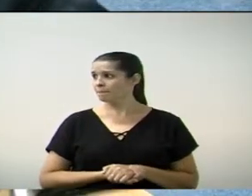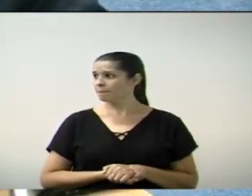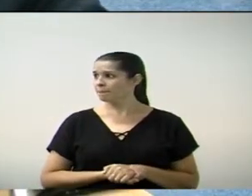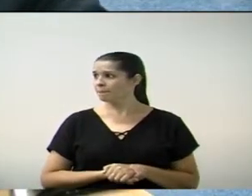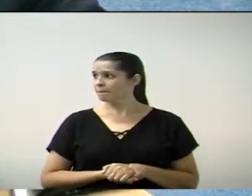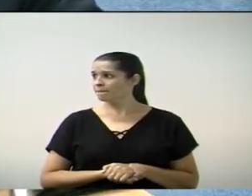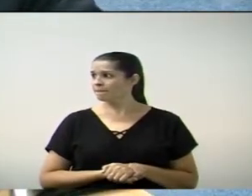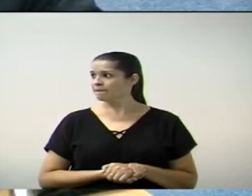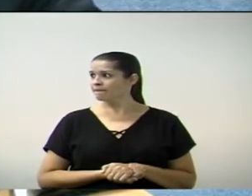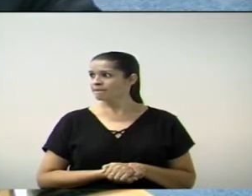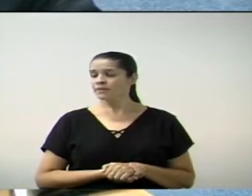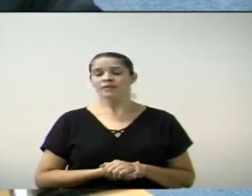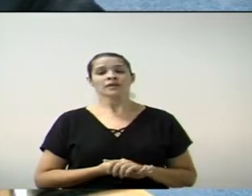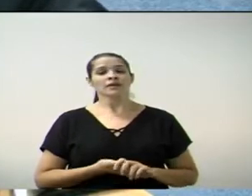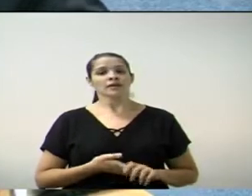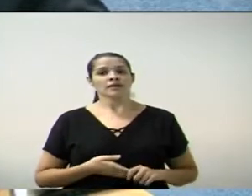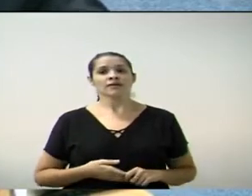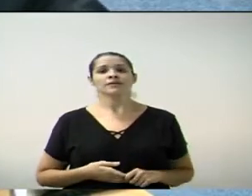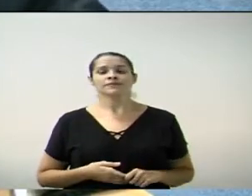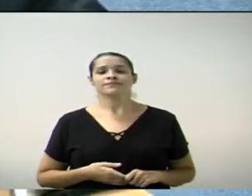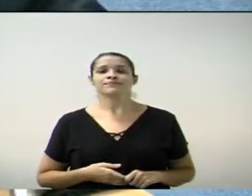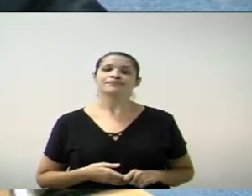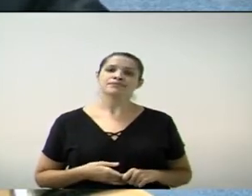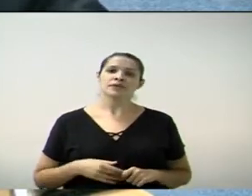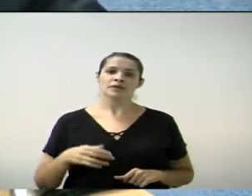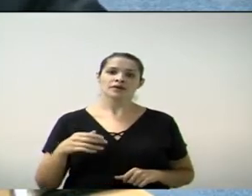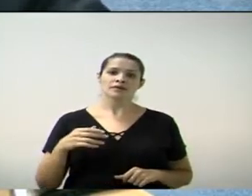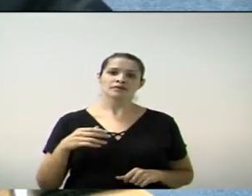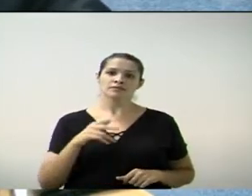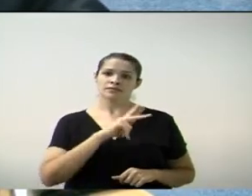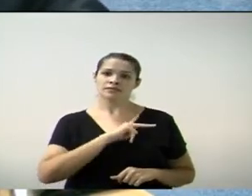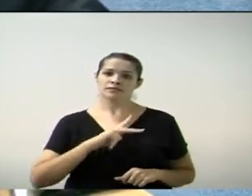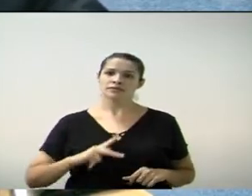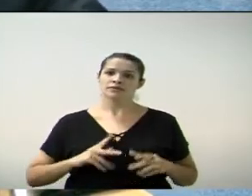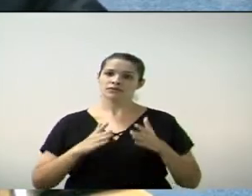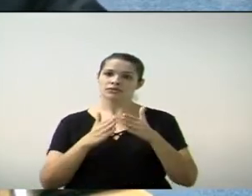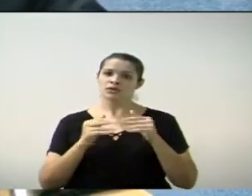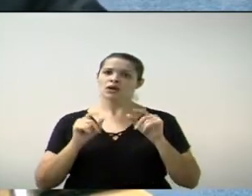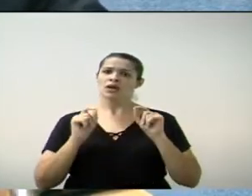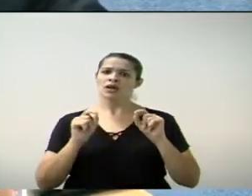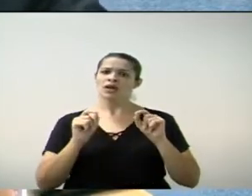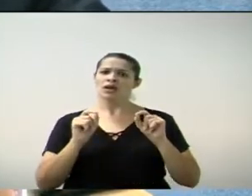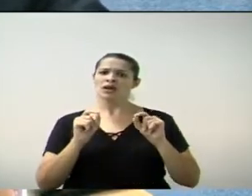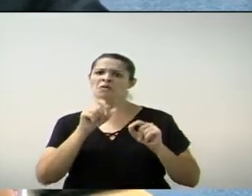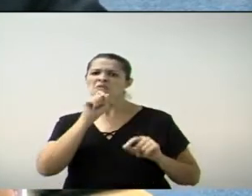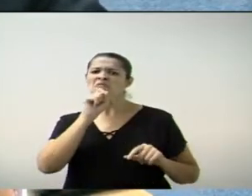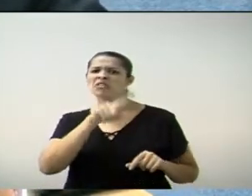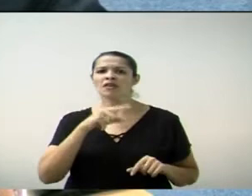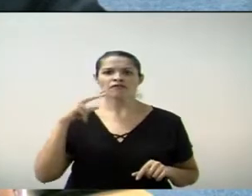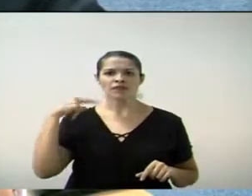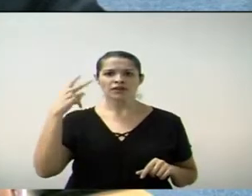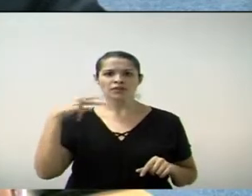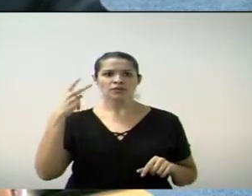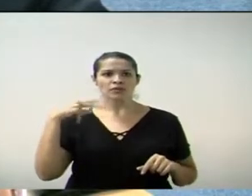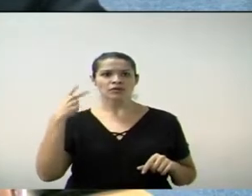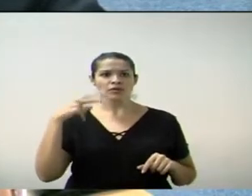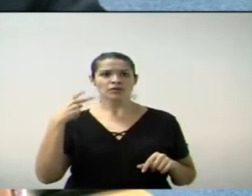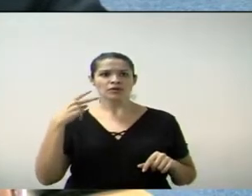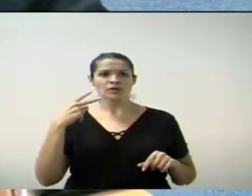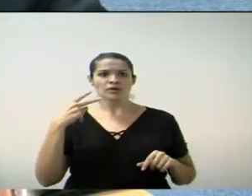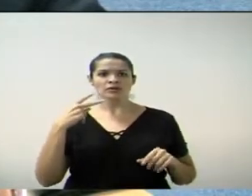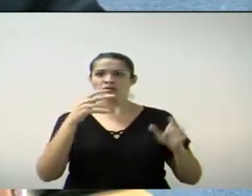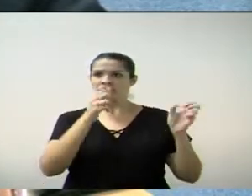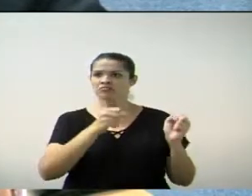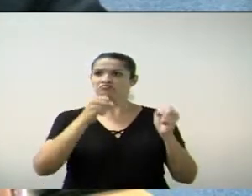assessoria comunicasse à população que quem ofendesse vereadores seria retirado. Então, eu gostaria